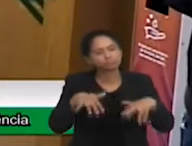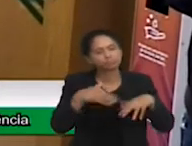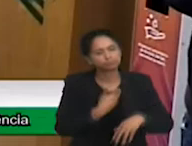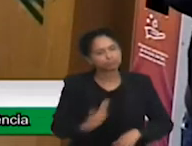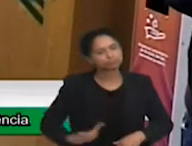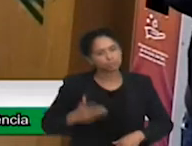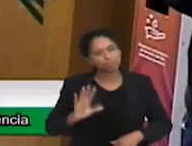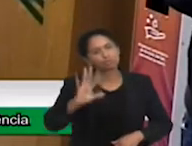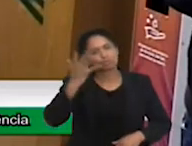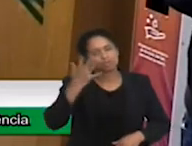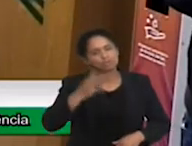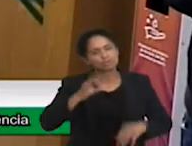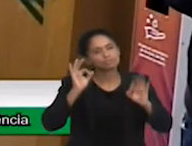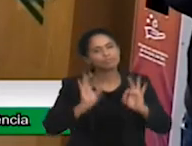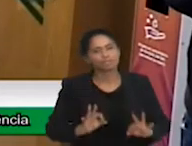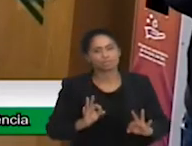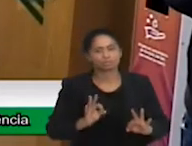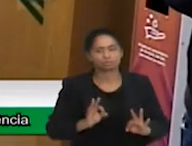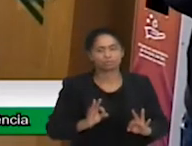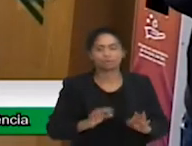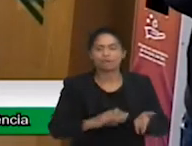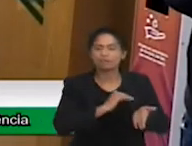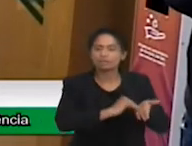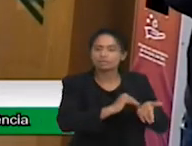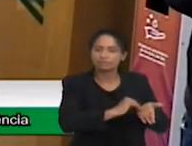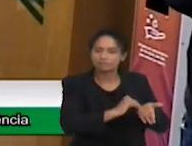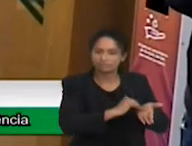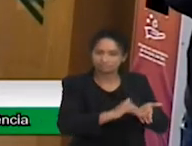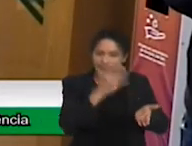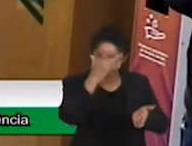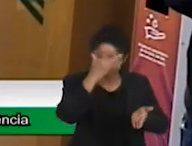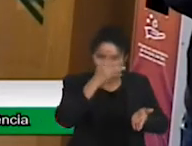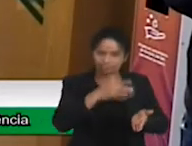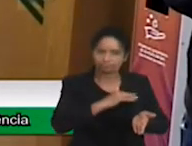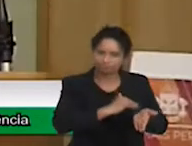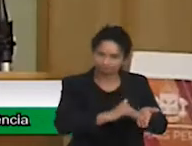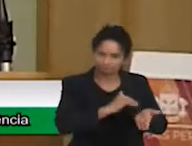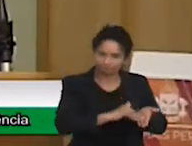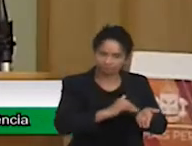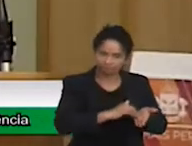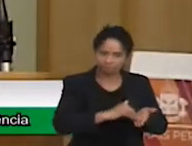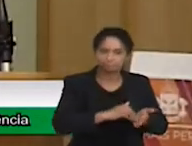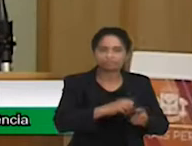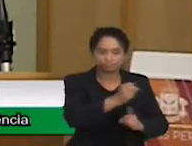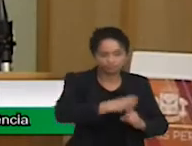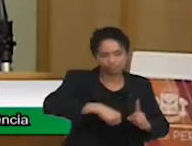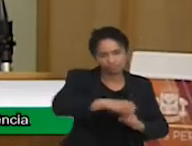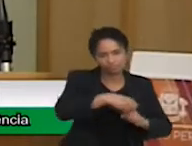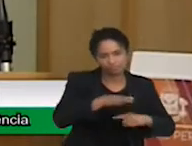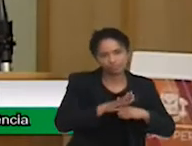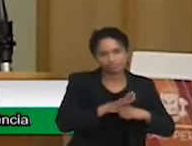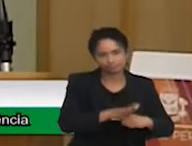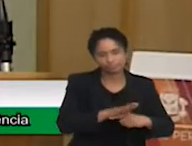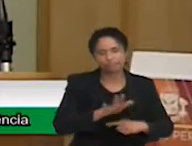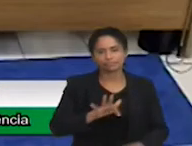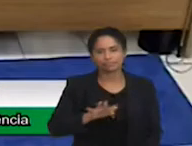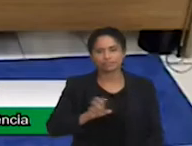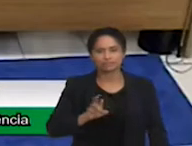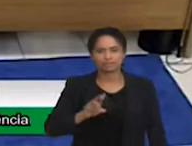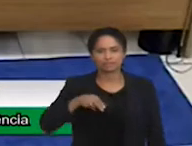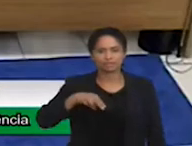Vido, que é o nosso secretário aí, recém-nomeado, da pessoa com deficiência, da assistência social, Fernanda,